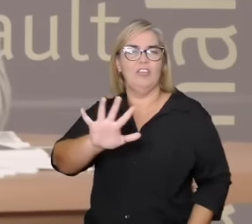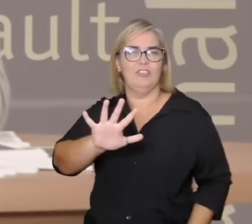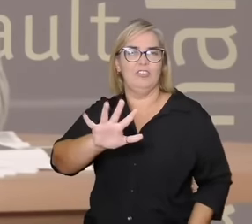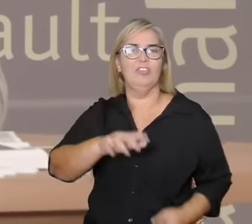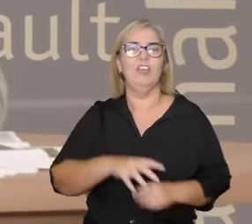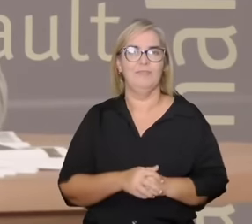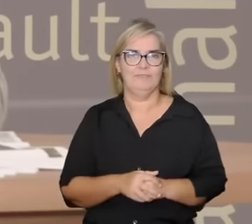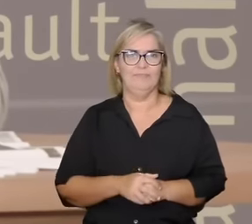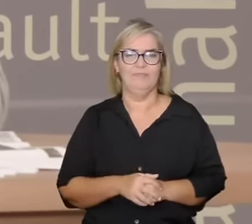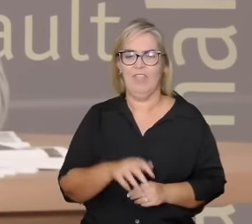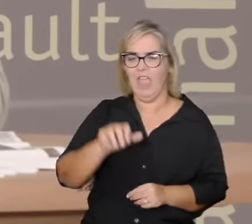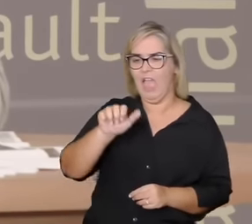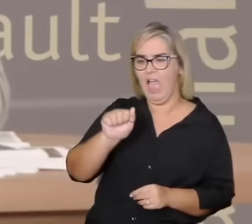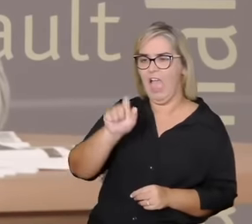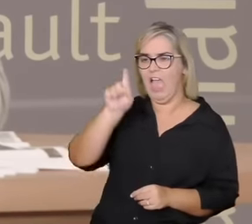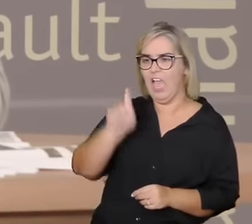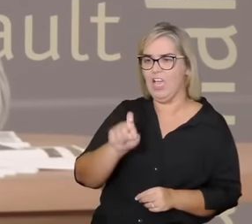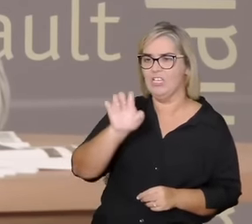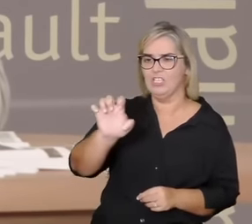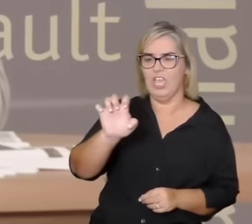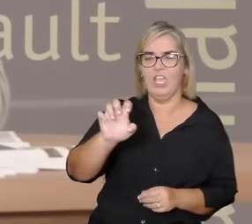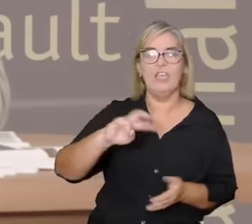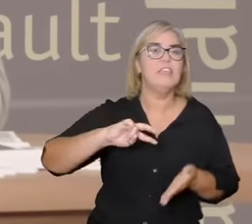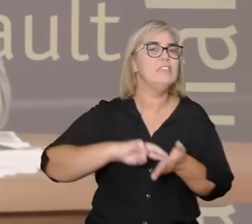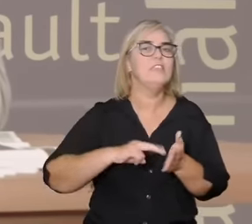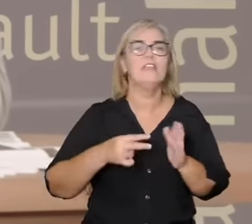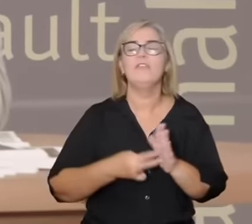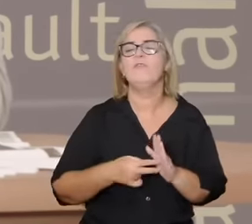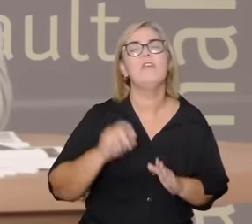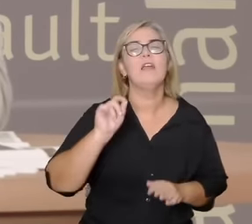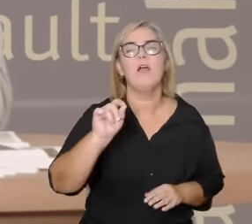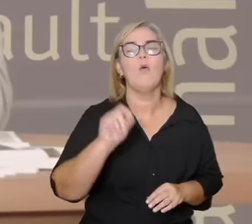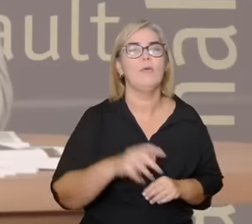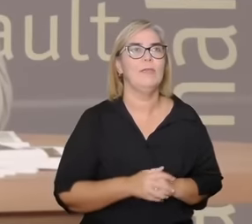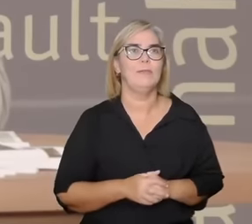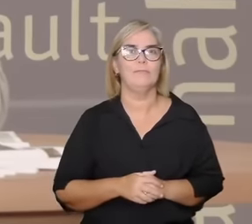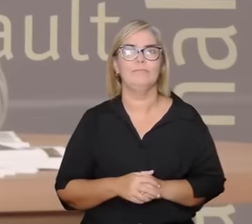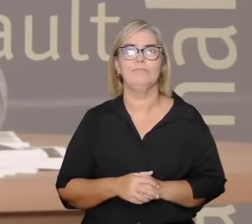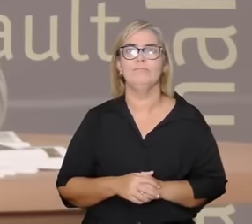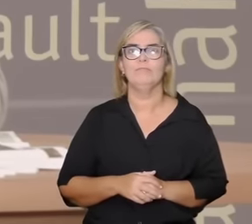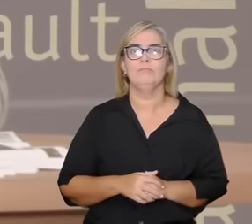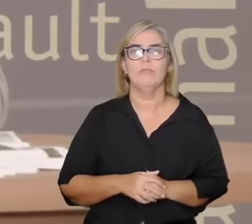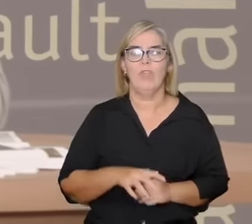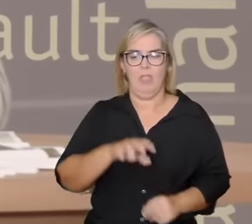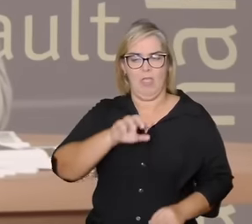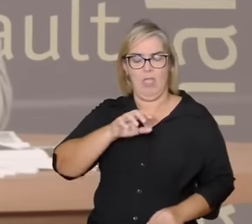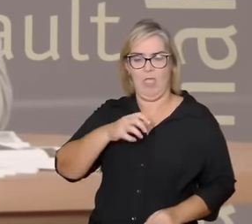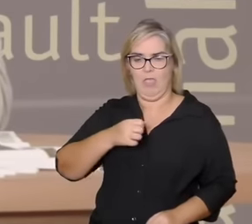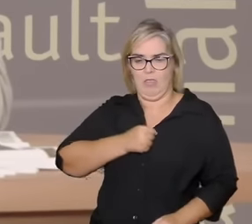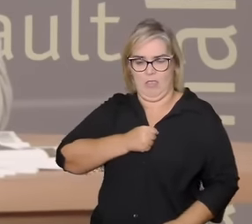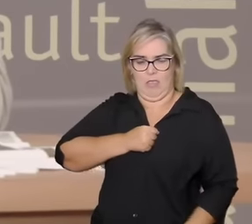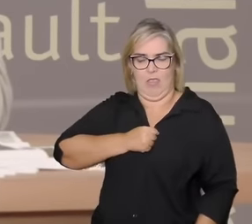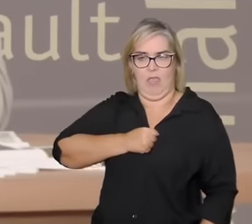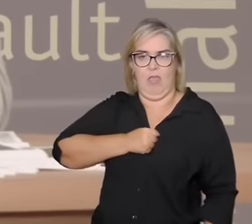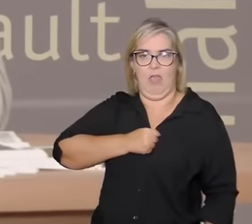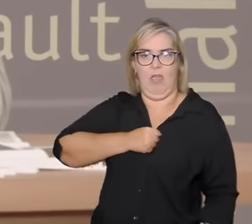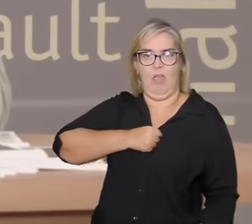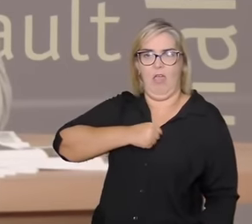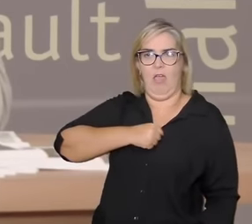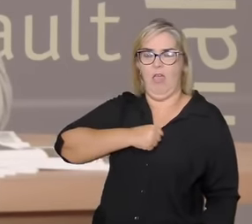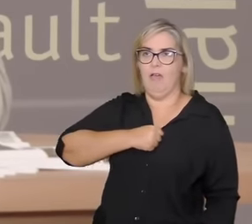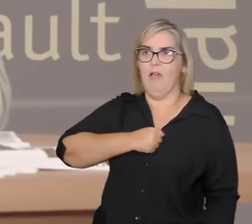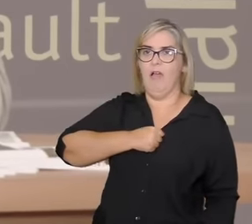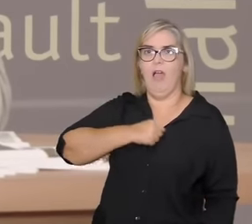traduzir como energia vital vitalidade ou pode usar um termo da fisiologia homeostasia a